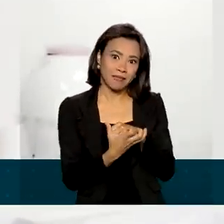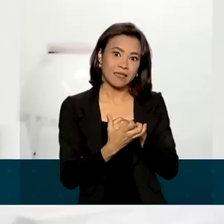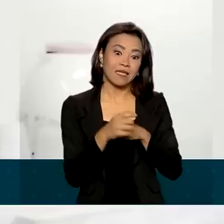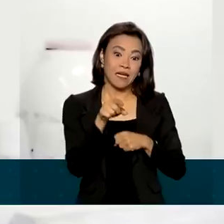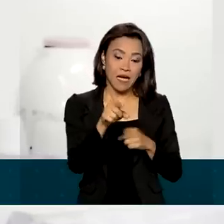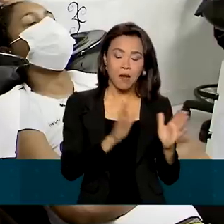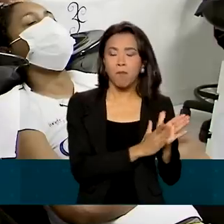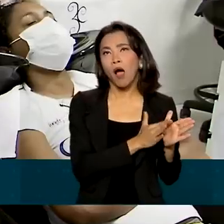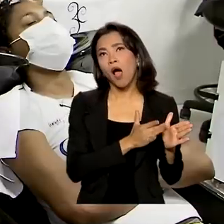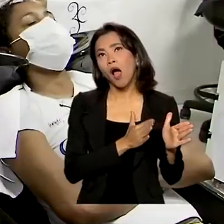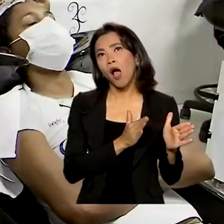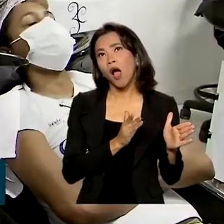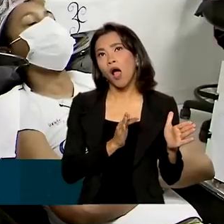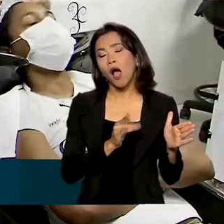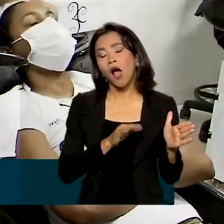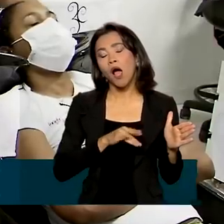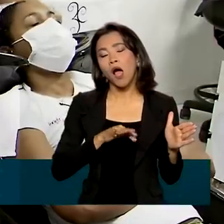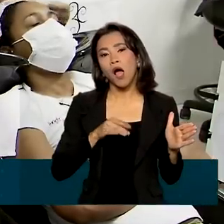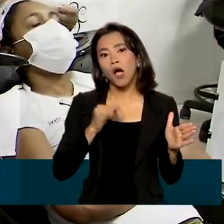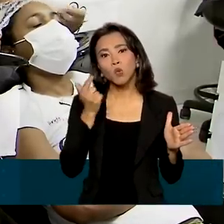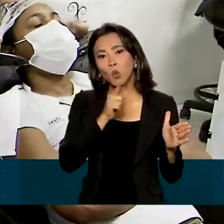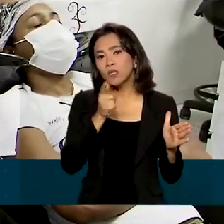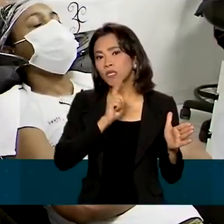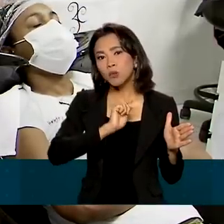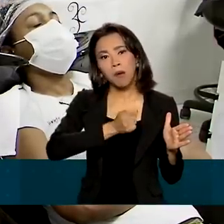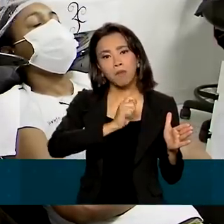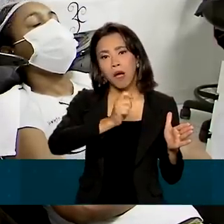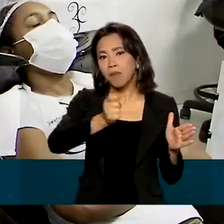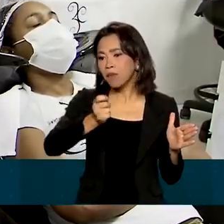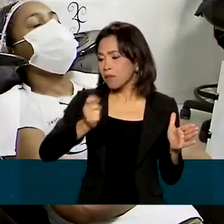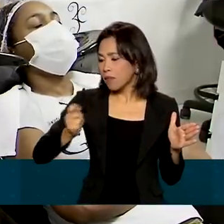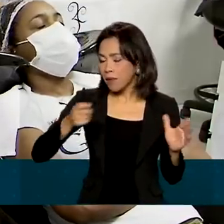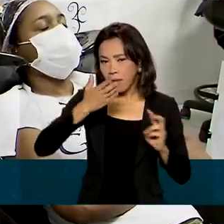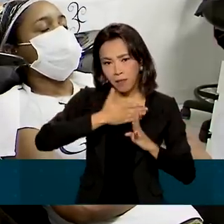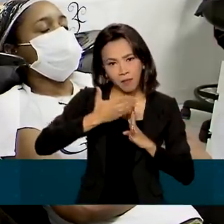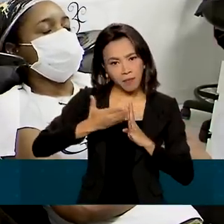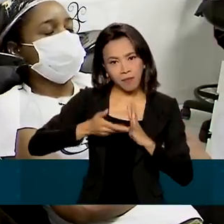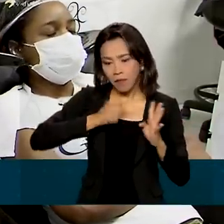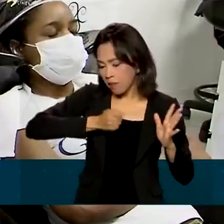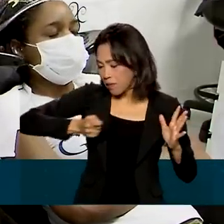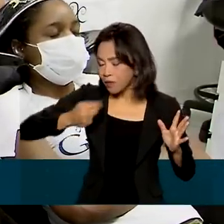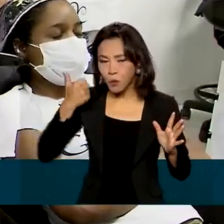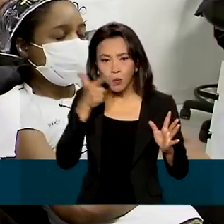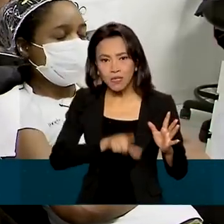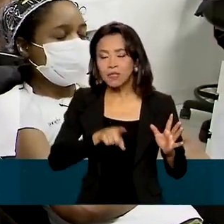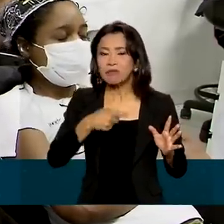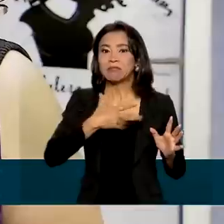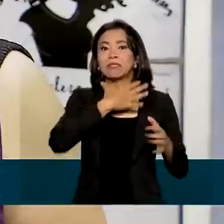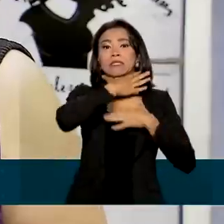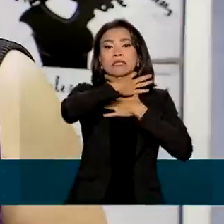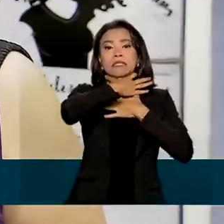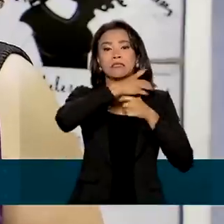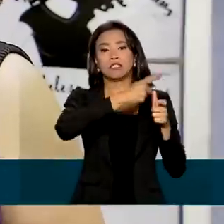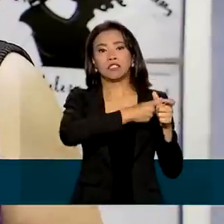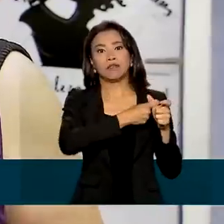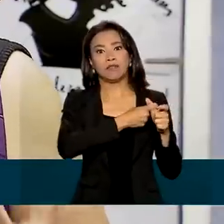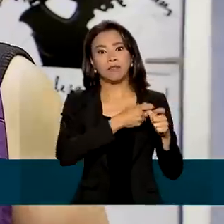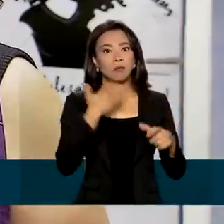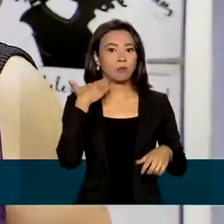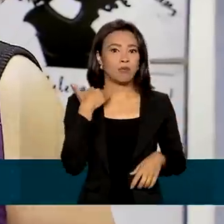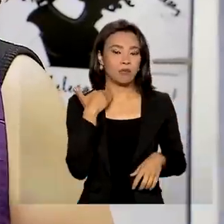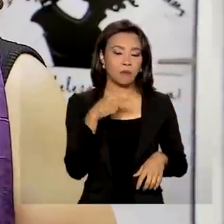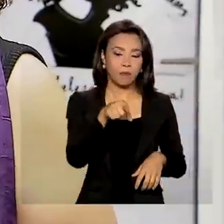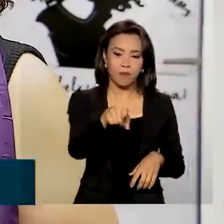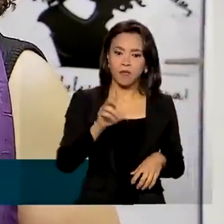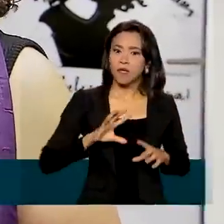Passou um tempo, não conseguiu honrar o pagamento das parcelas mensais e ficou devendo para o banco. Tudo subiu, está tudo